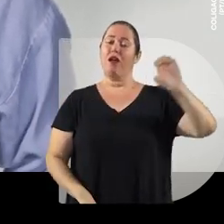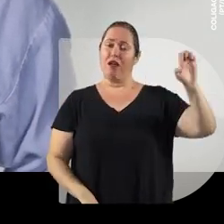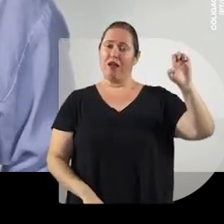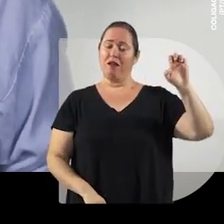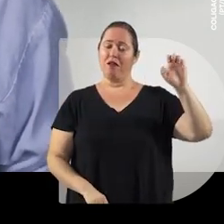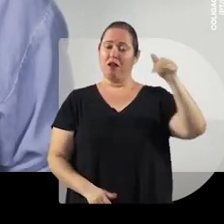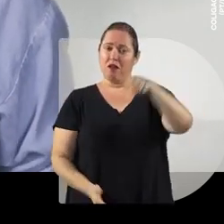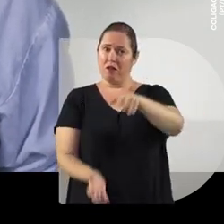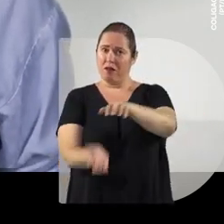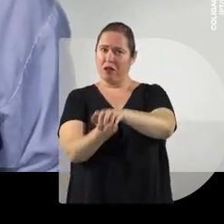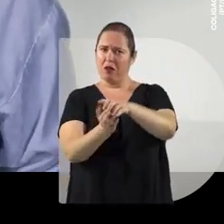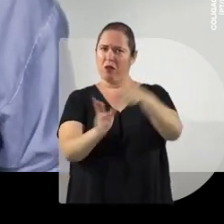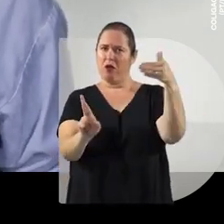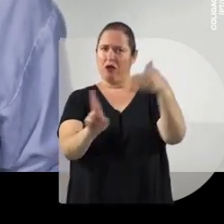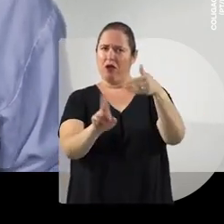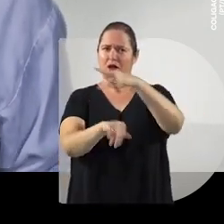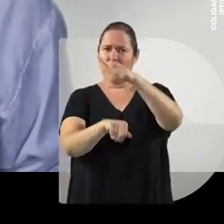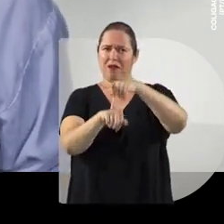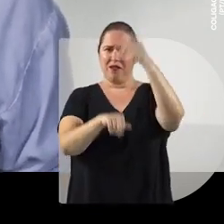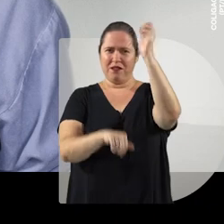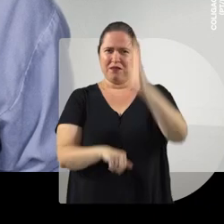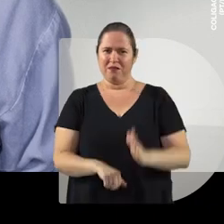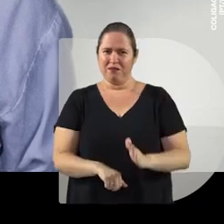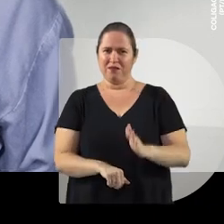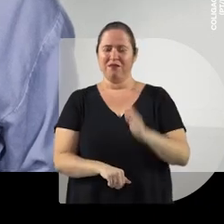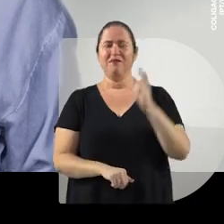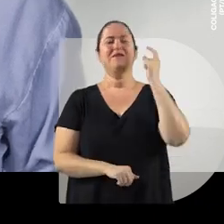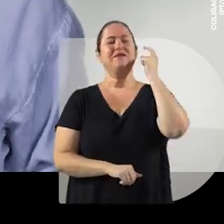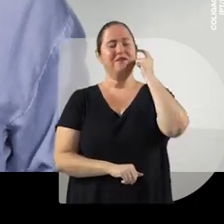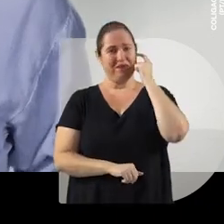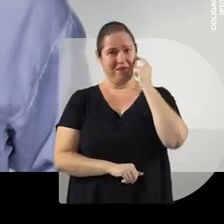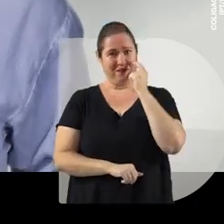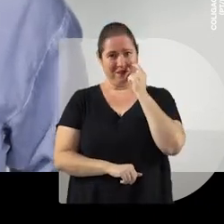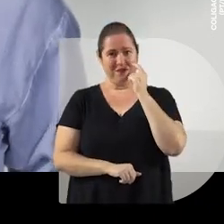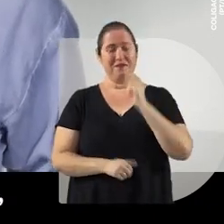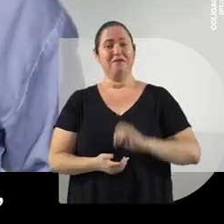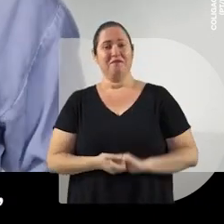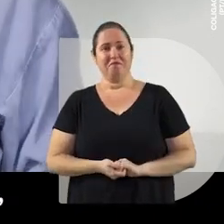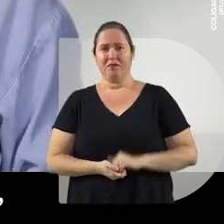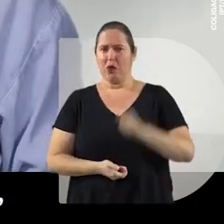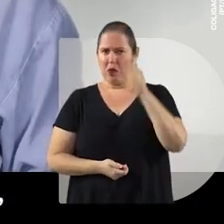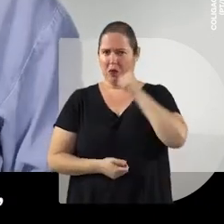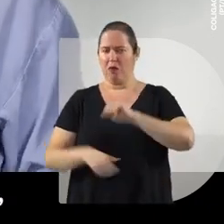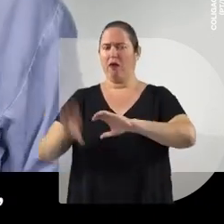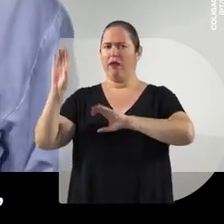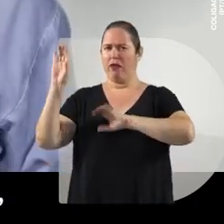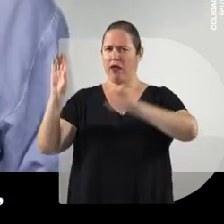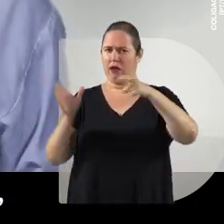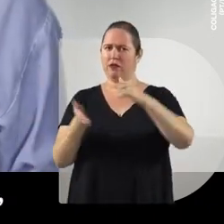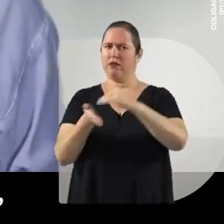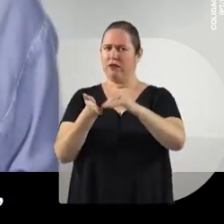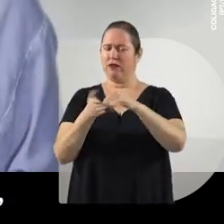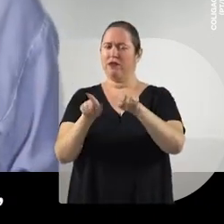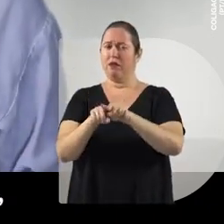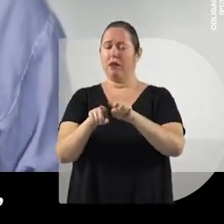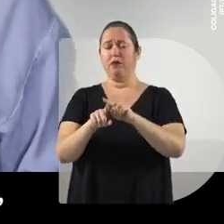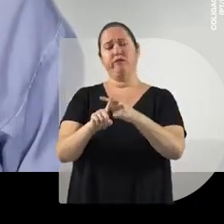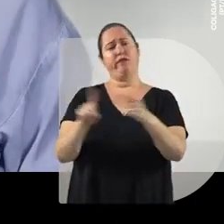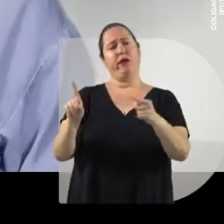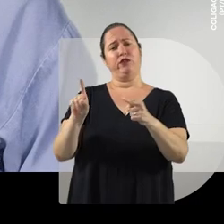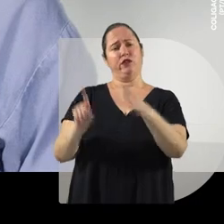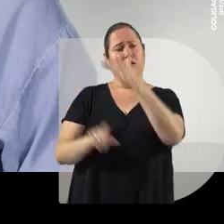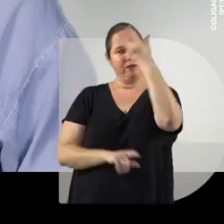Eduardo e fez de Pernambuco uma referência no país? Danilo. Tem uma candidata que já foi secretária também,